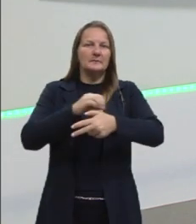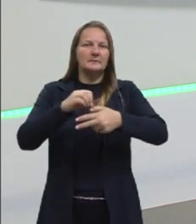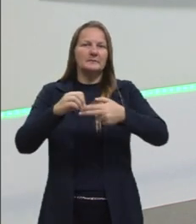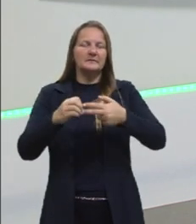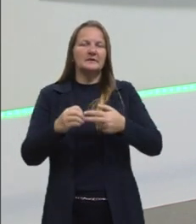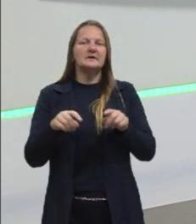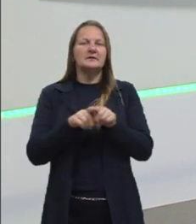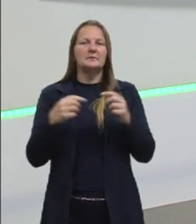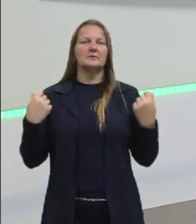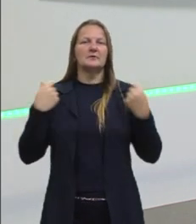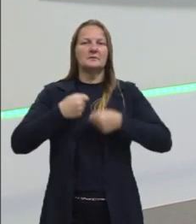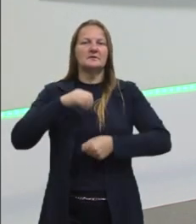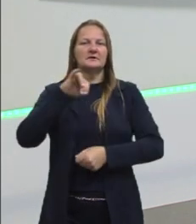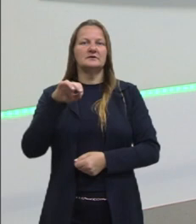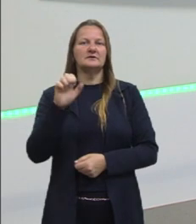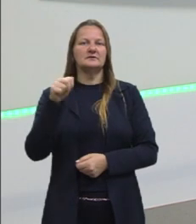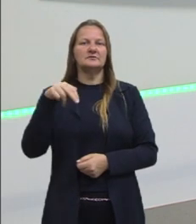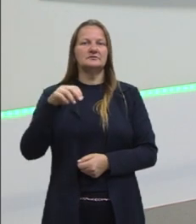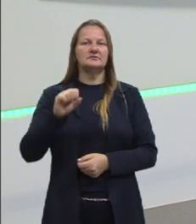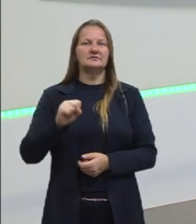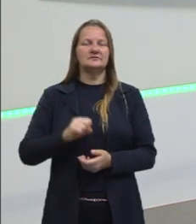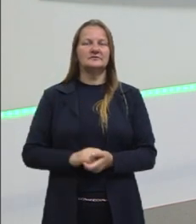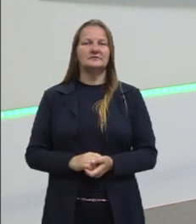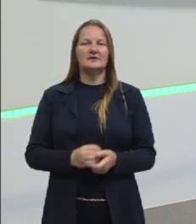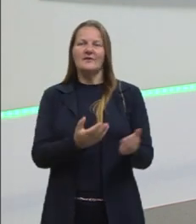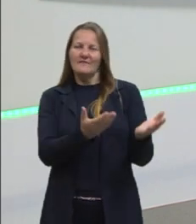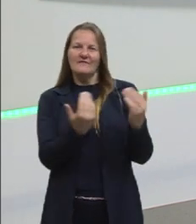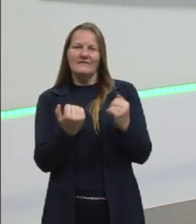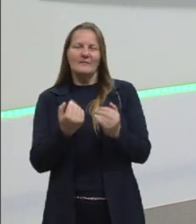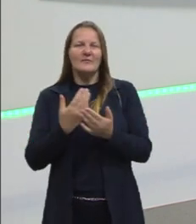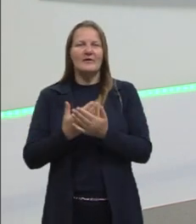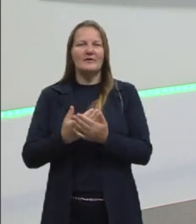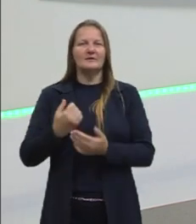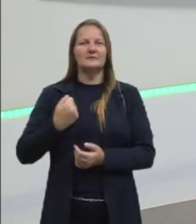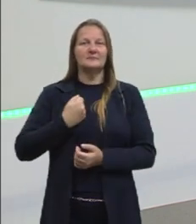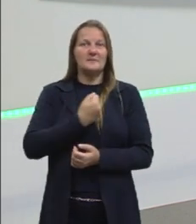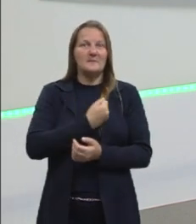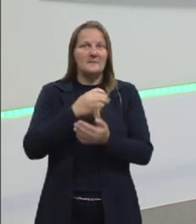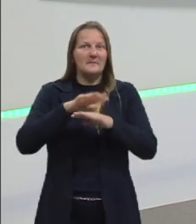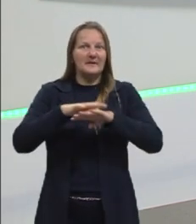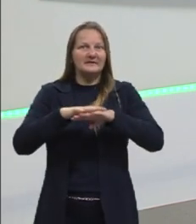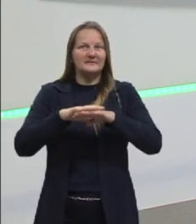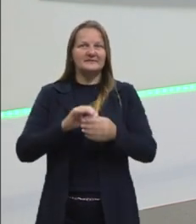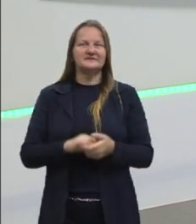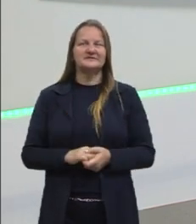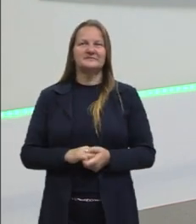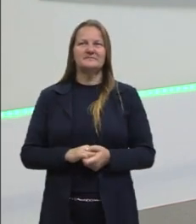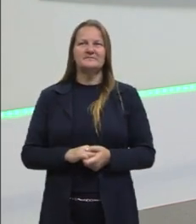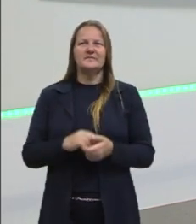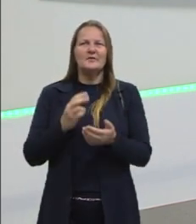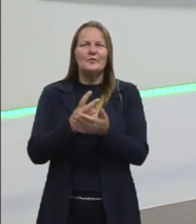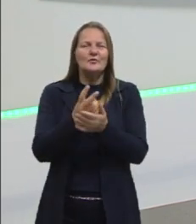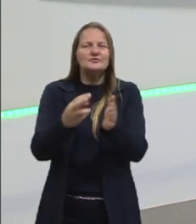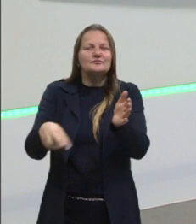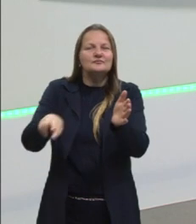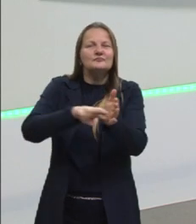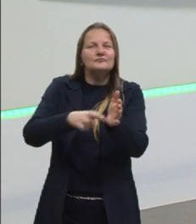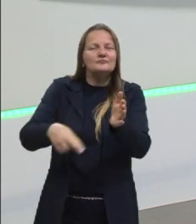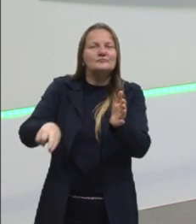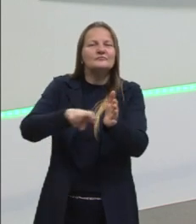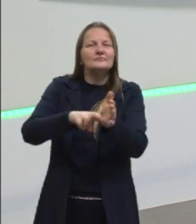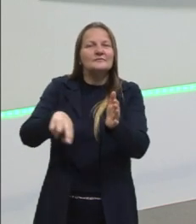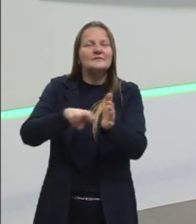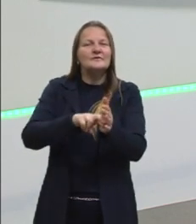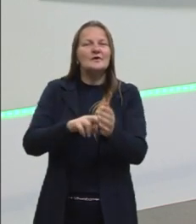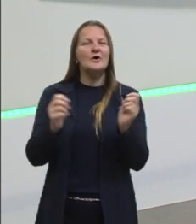-Enem e também uma camisa jeans. Vamos lá então para a nossa aula de matemática. Hoje nós vamos dar uma retomada nas